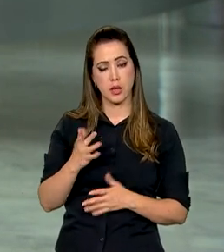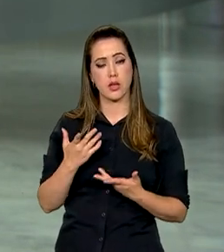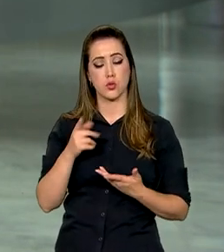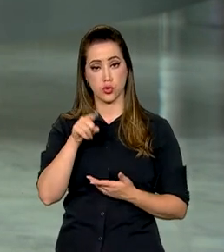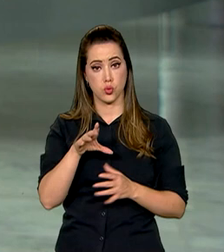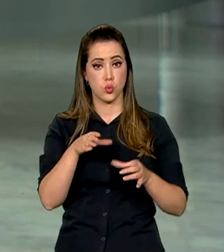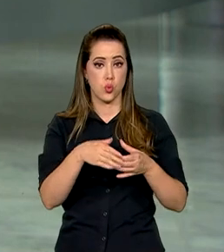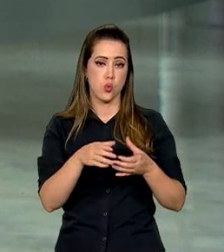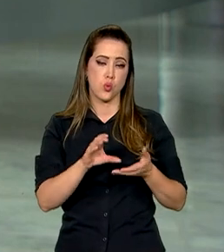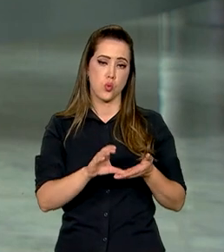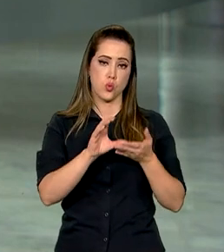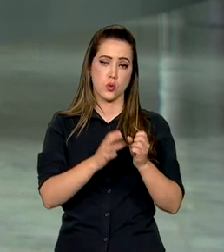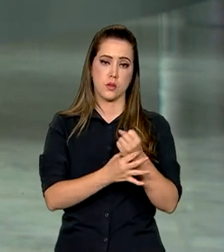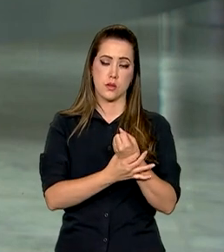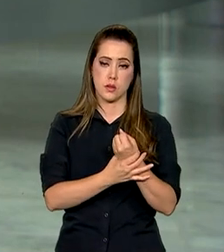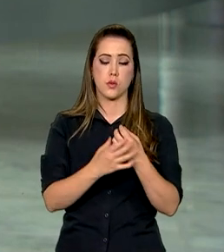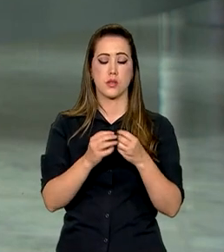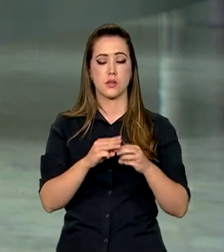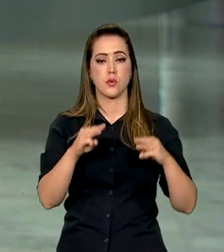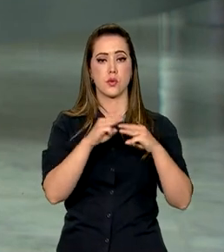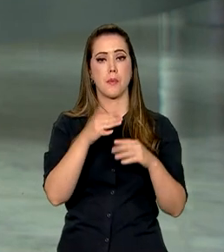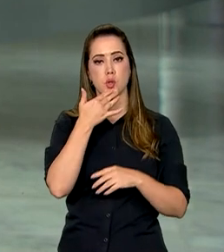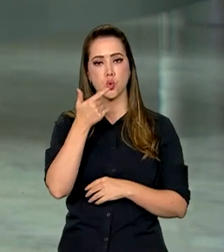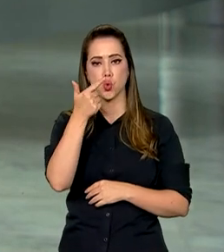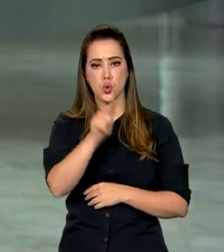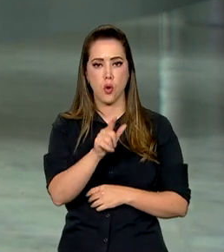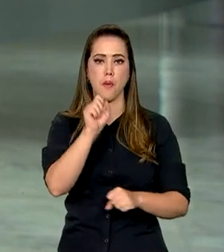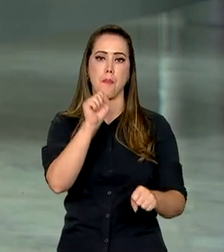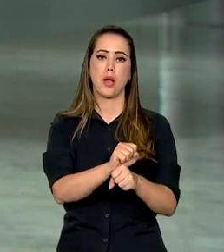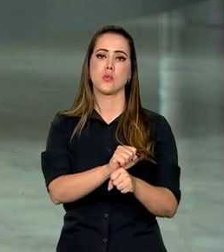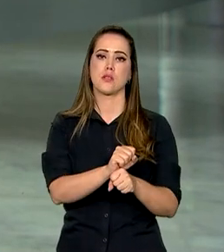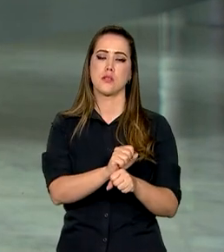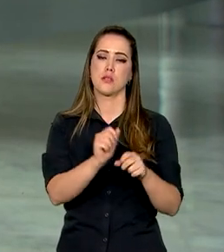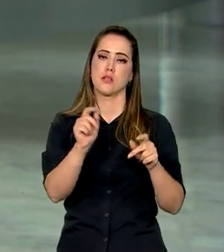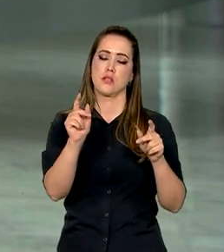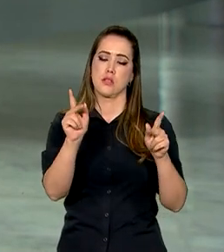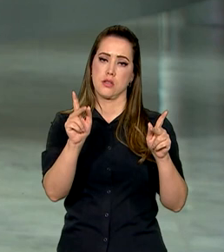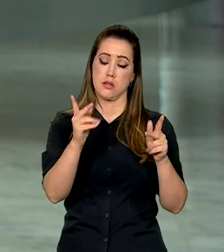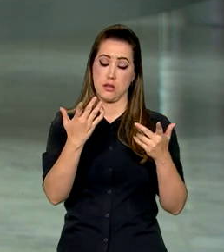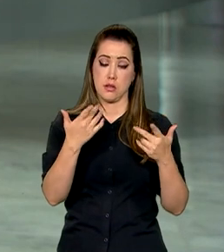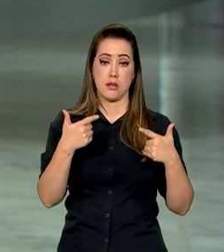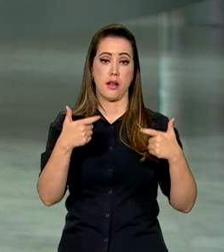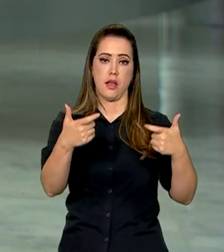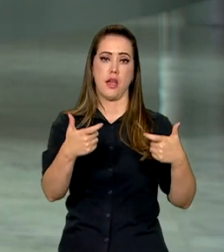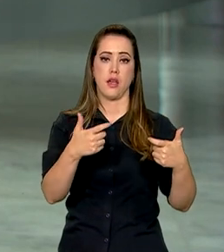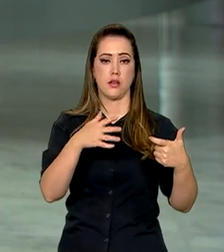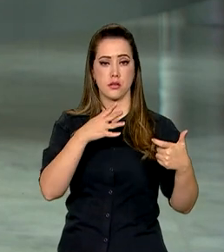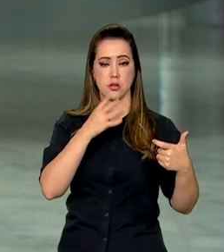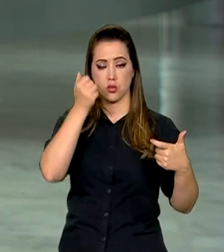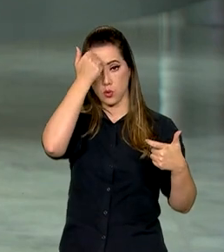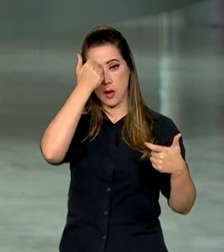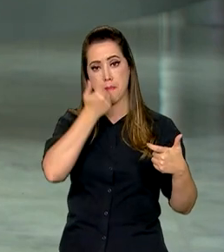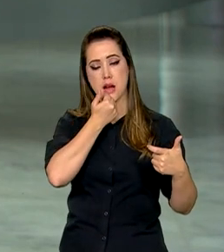mês, voltou a defender o fim das hostilidades entre Israel e o Hamas e a libertação